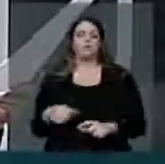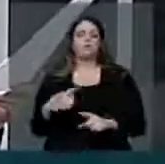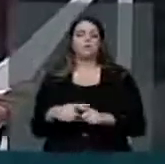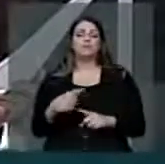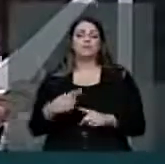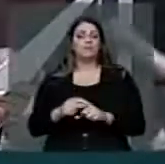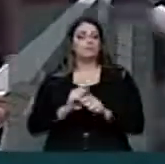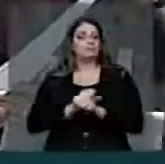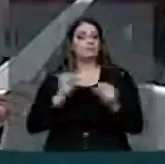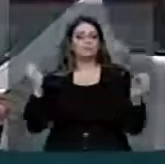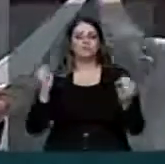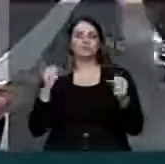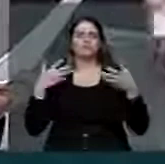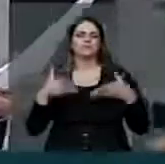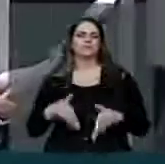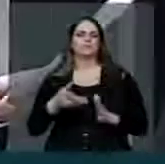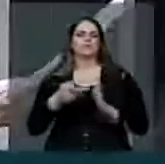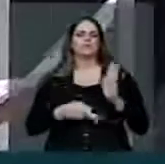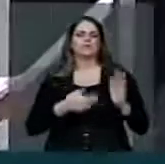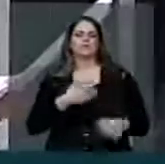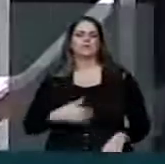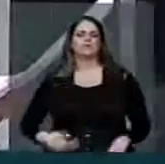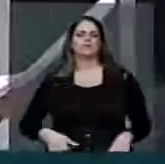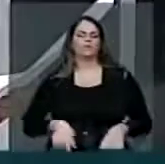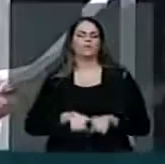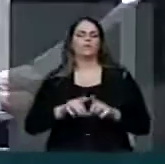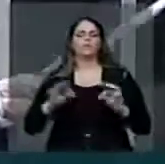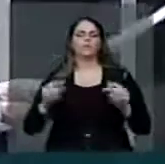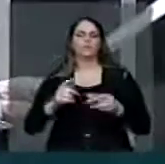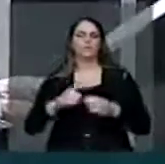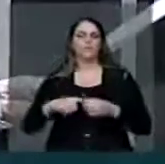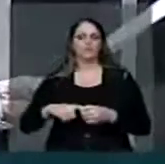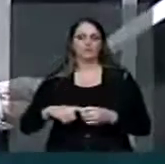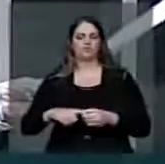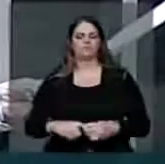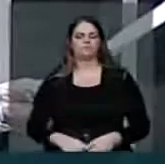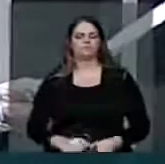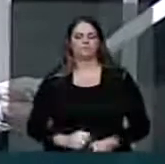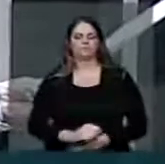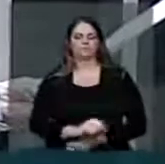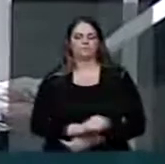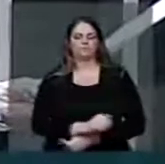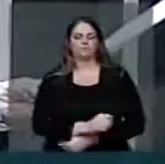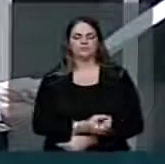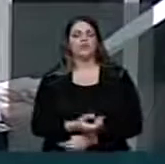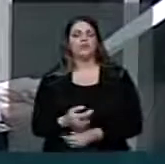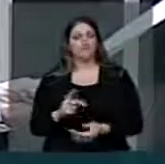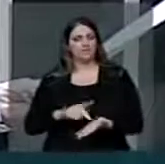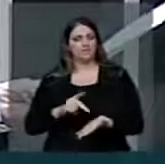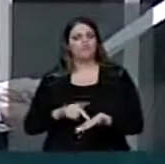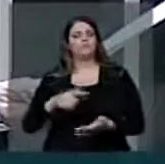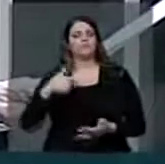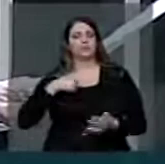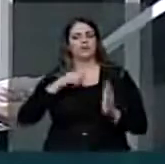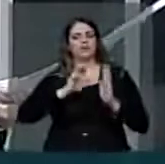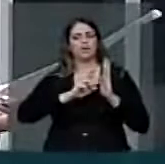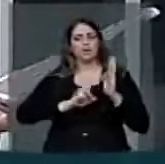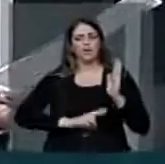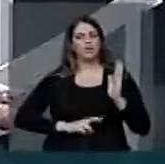participar nos programas de governo e nos convênios. Portanto, isso é verdade, deputado Maurício, que eu fui designado relator